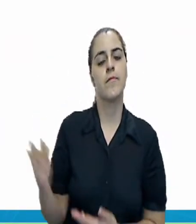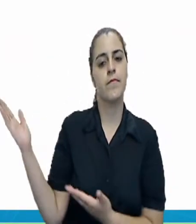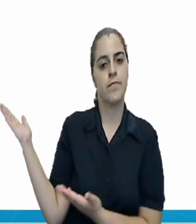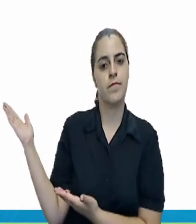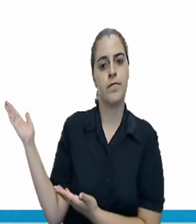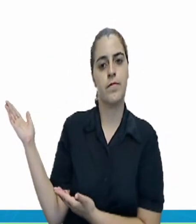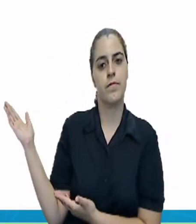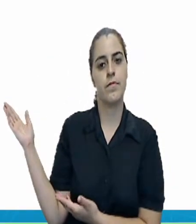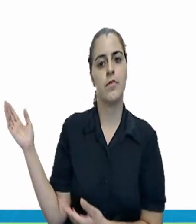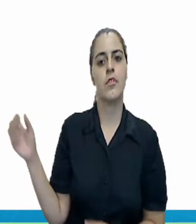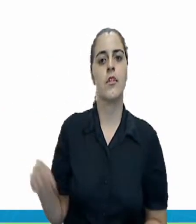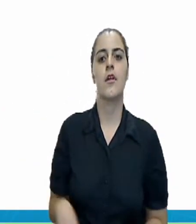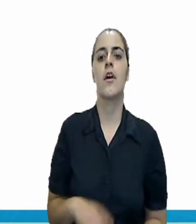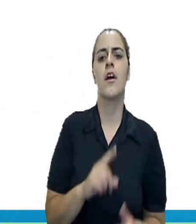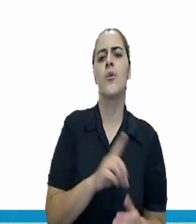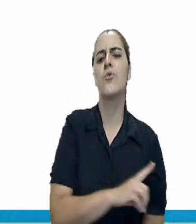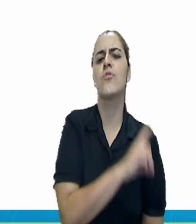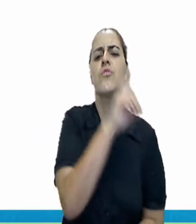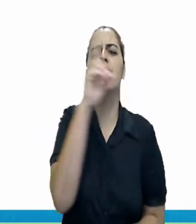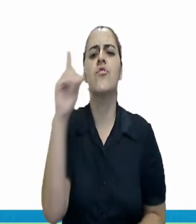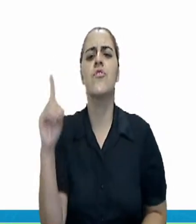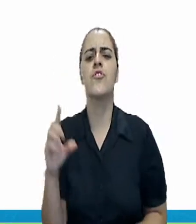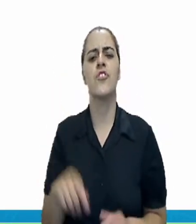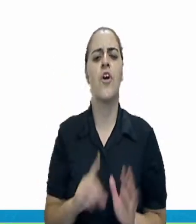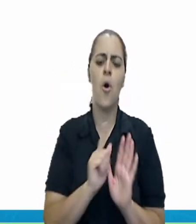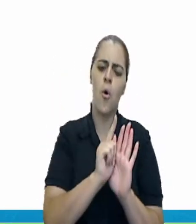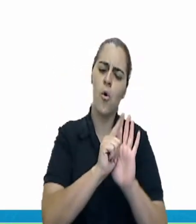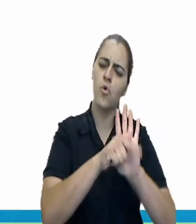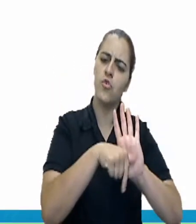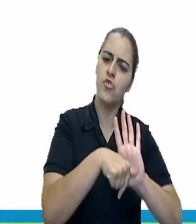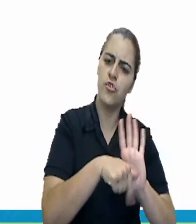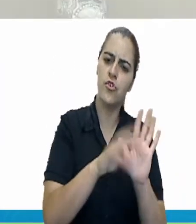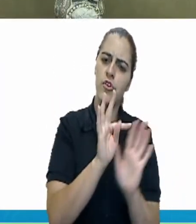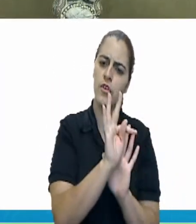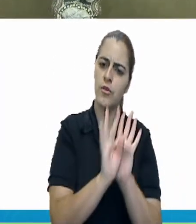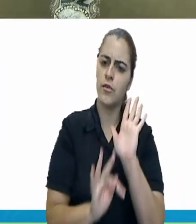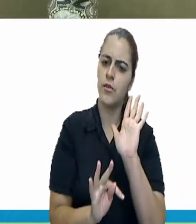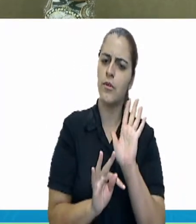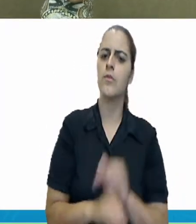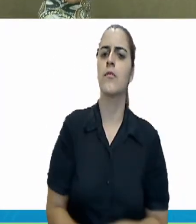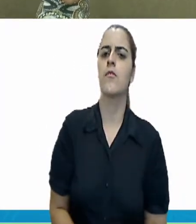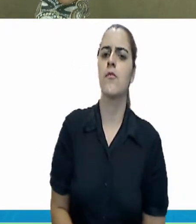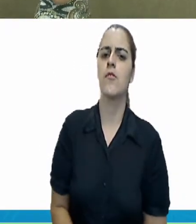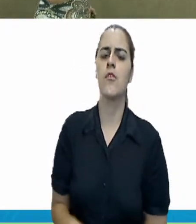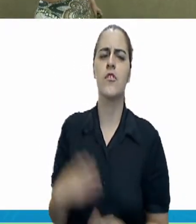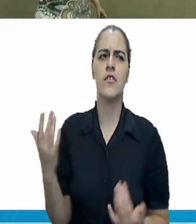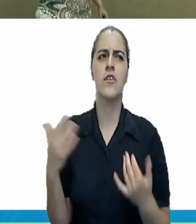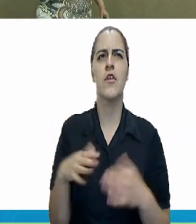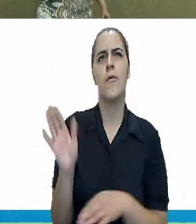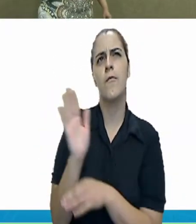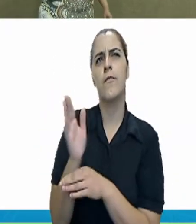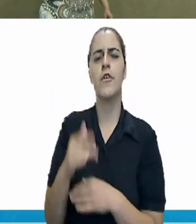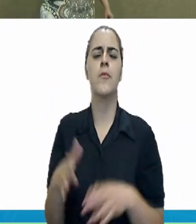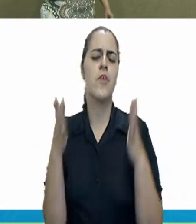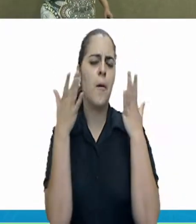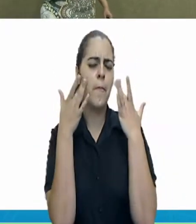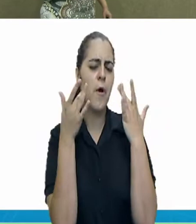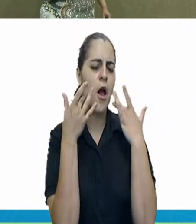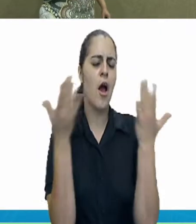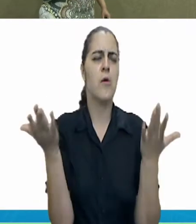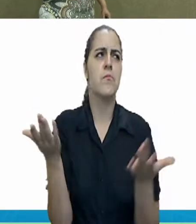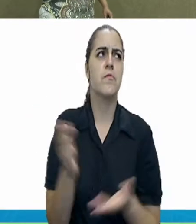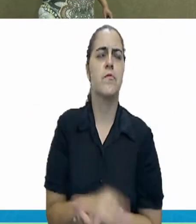da resenha, a data, qual é o gênero, qual é o gênero textual. Se é um filme, se é uma peça